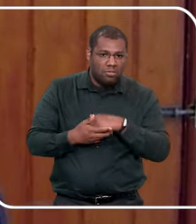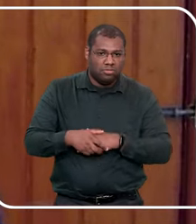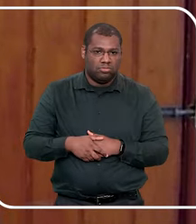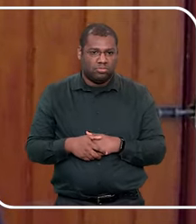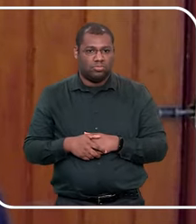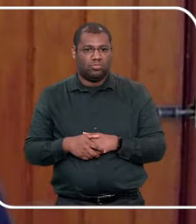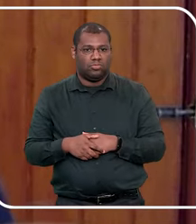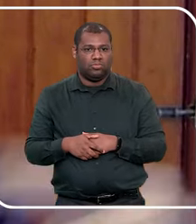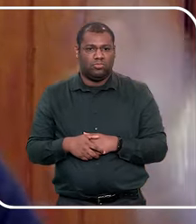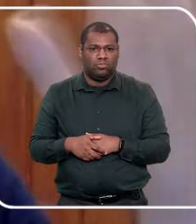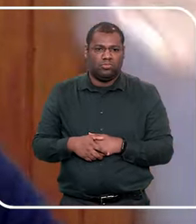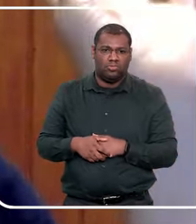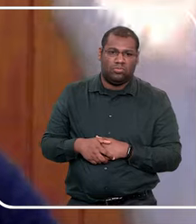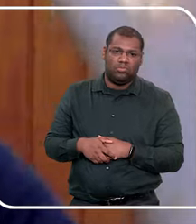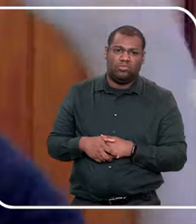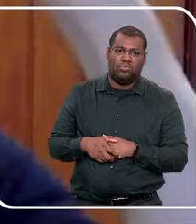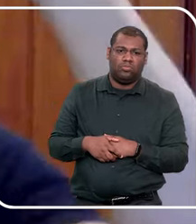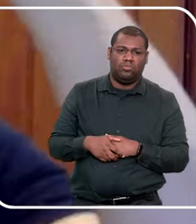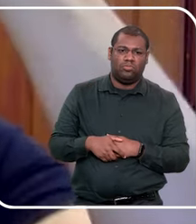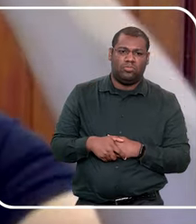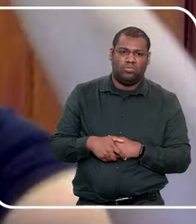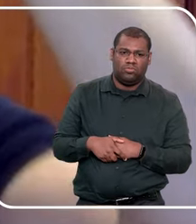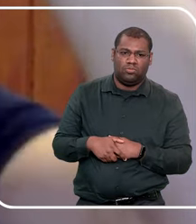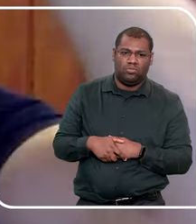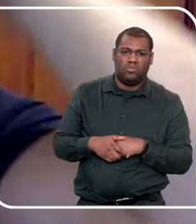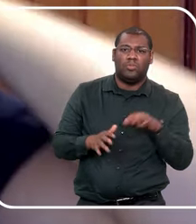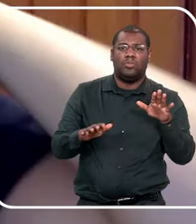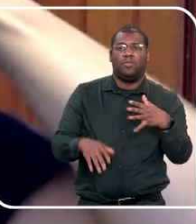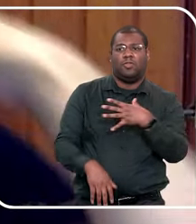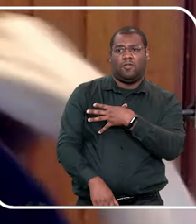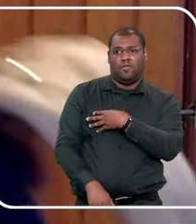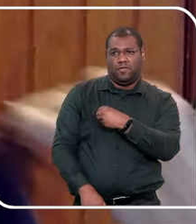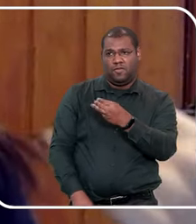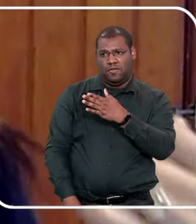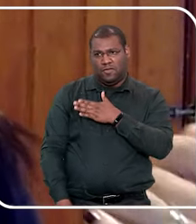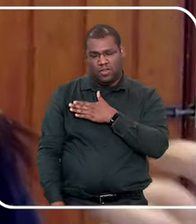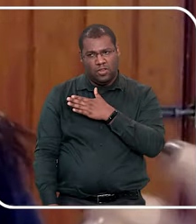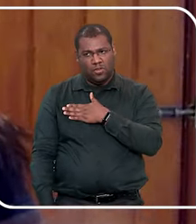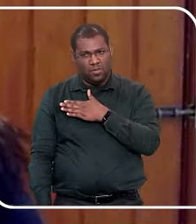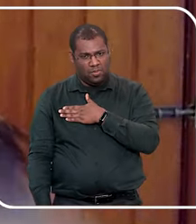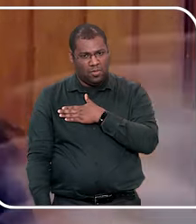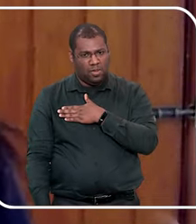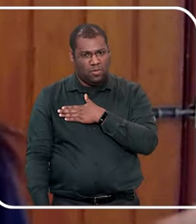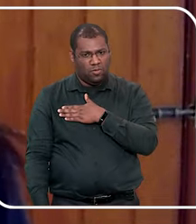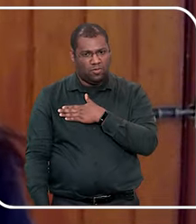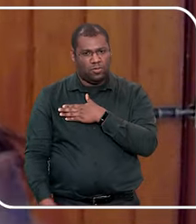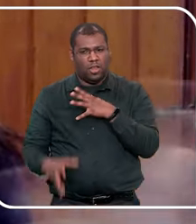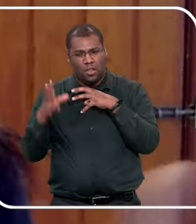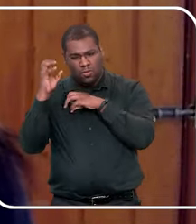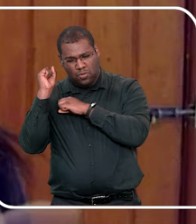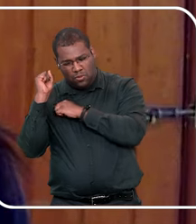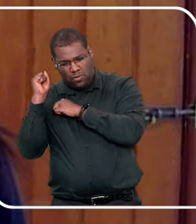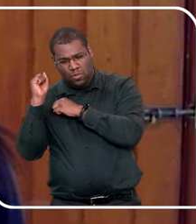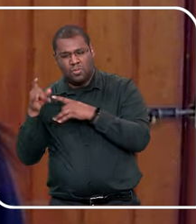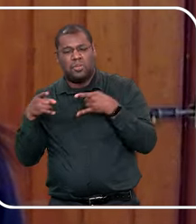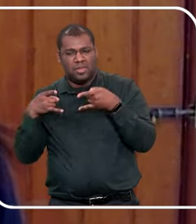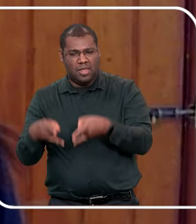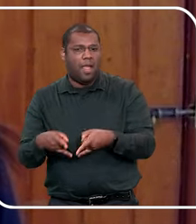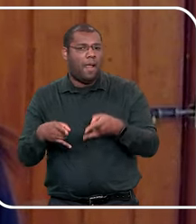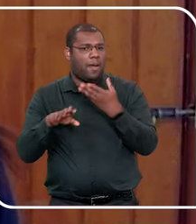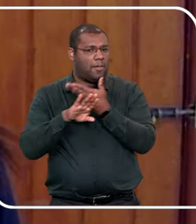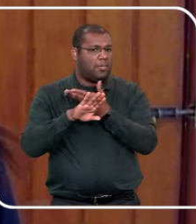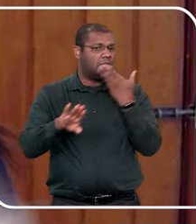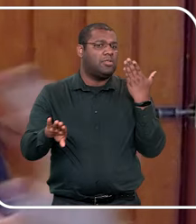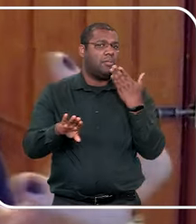vem pra sua cama, porque eu, por exemplo, era contra cama compartilhada, meus filhos não dormiam comigo, eu não sei, viagem e tal,